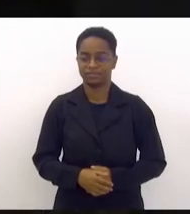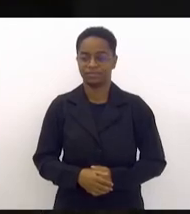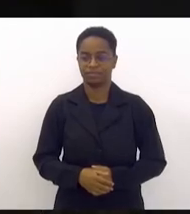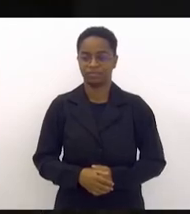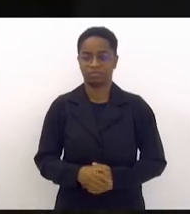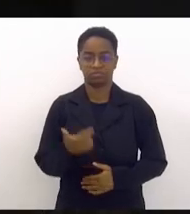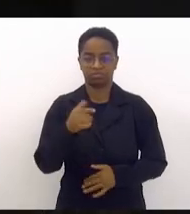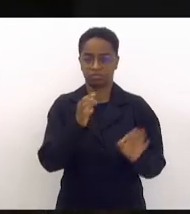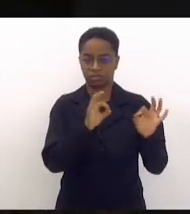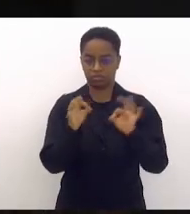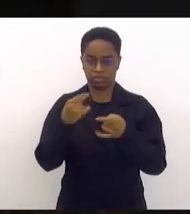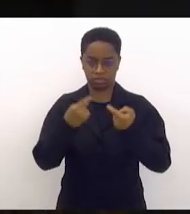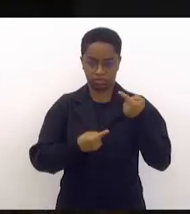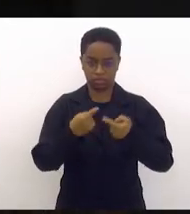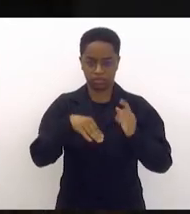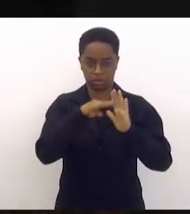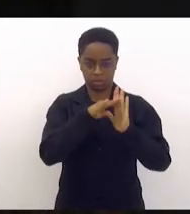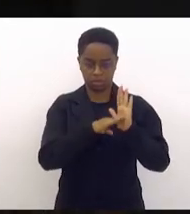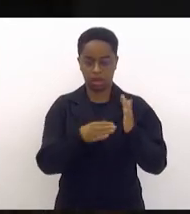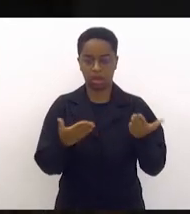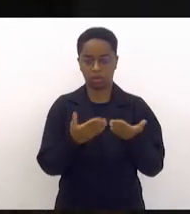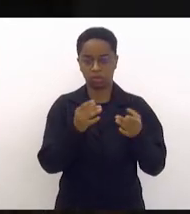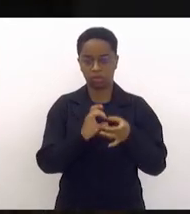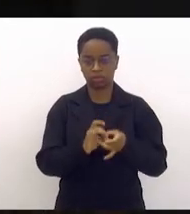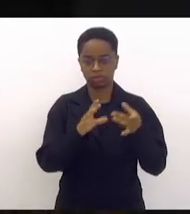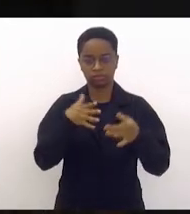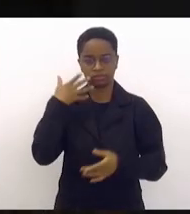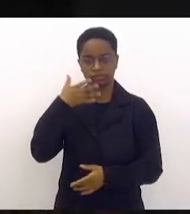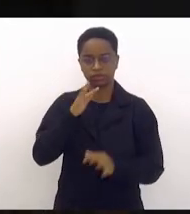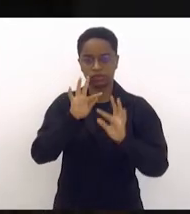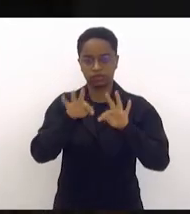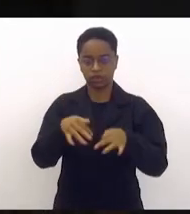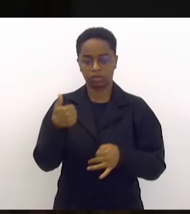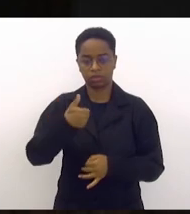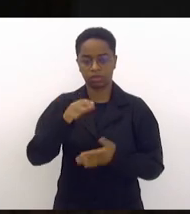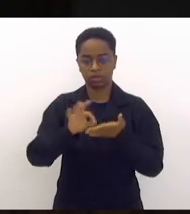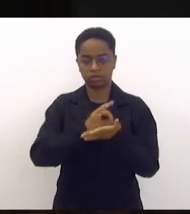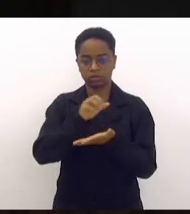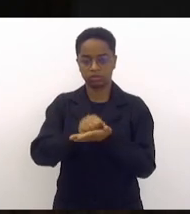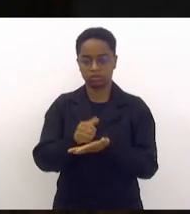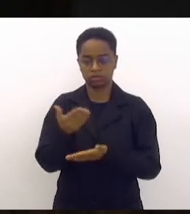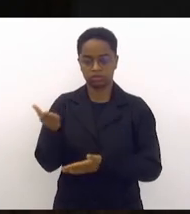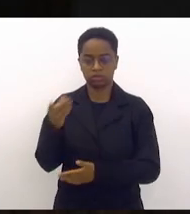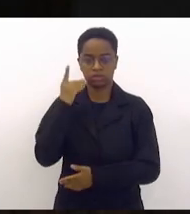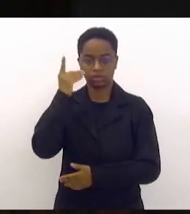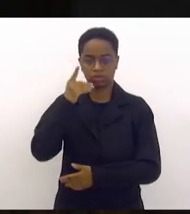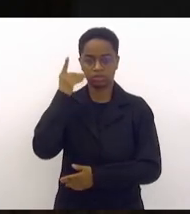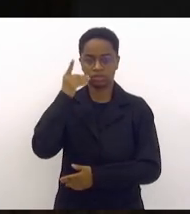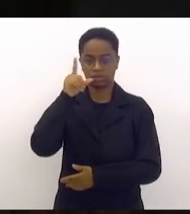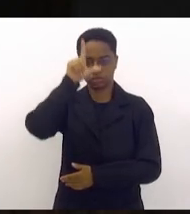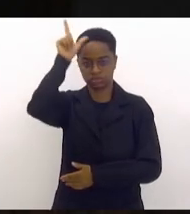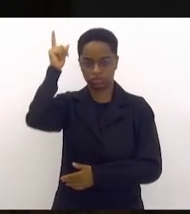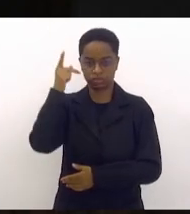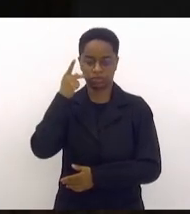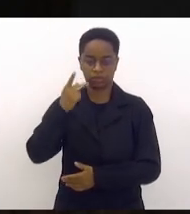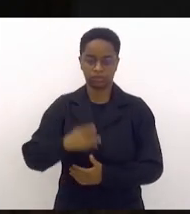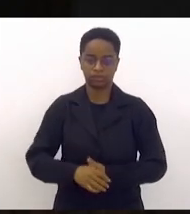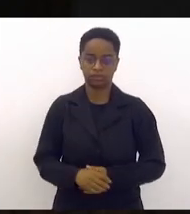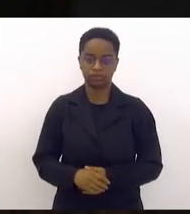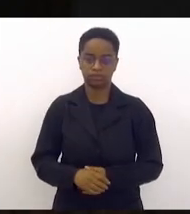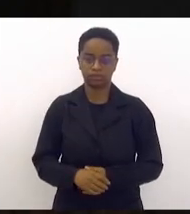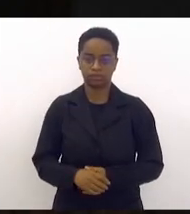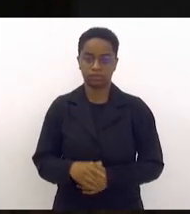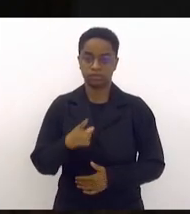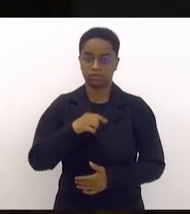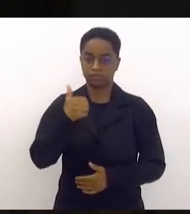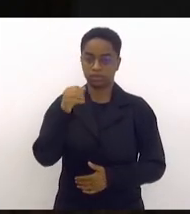Nada mais havendo a tratar nós do dia, passa o seu expediente final, o primeiro orador escrito, é o nobre deputado Luiz Paulo. Vossa Excelência